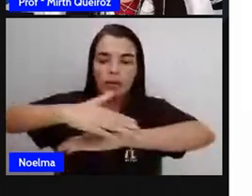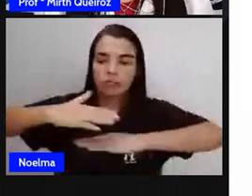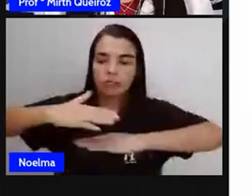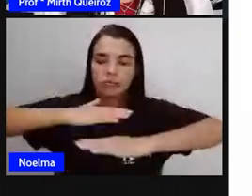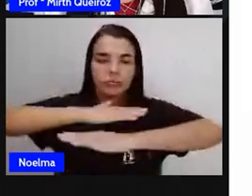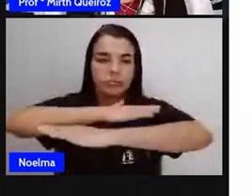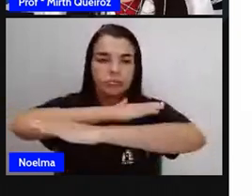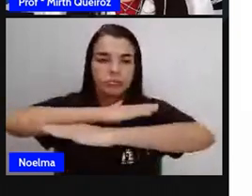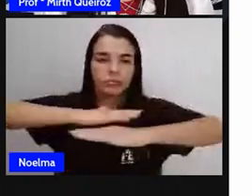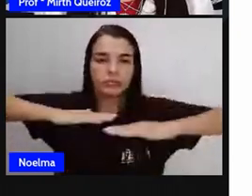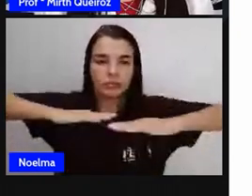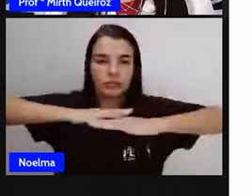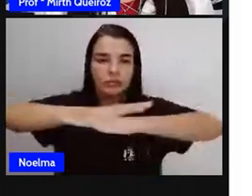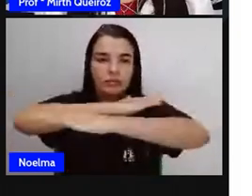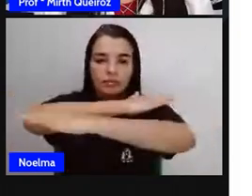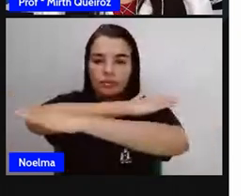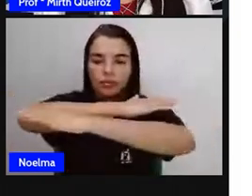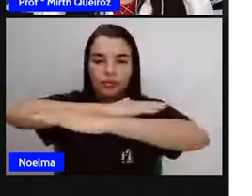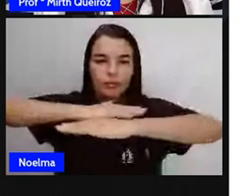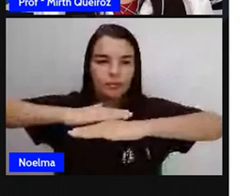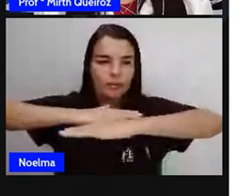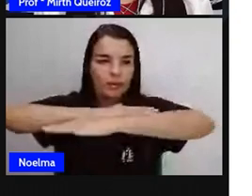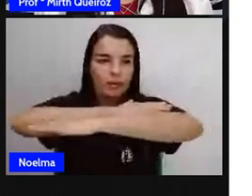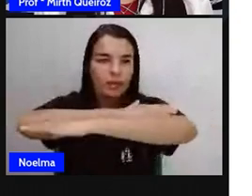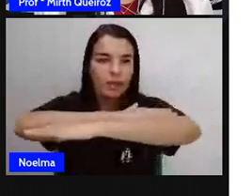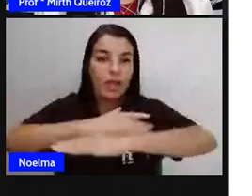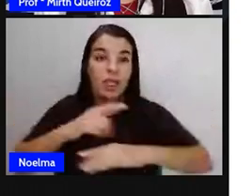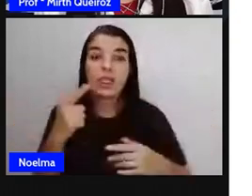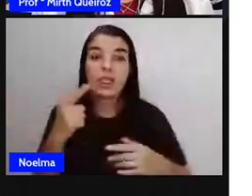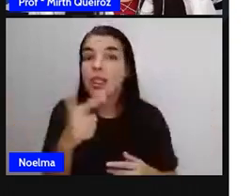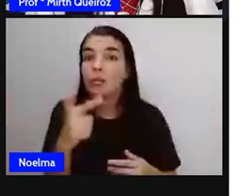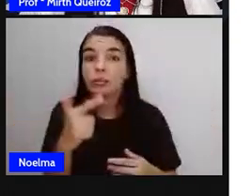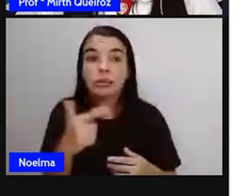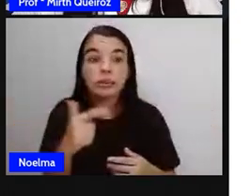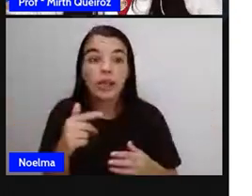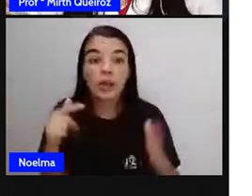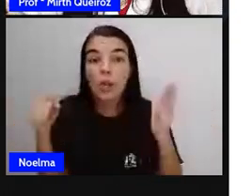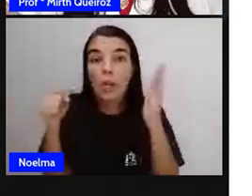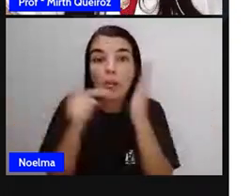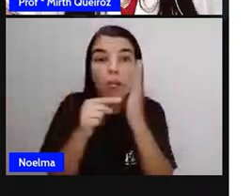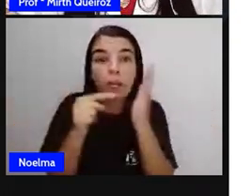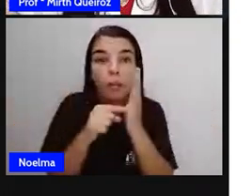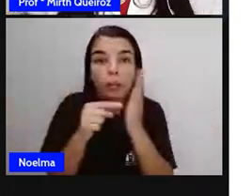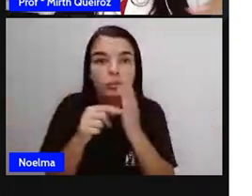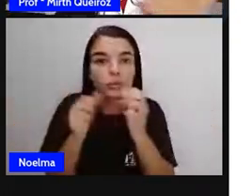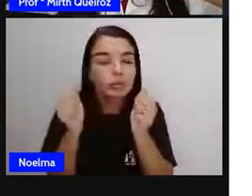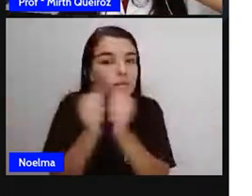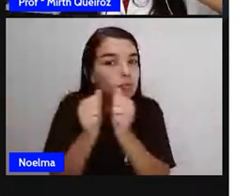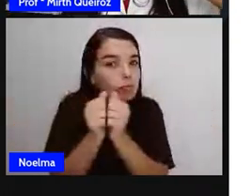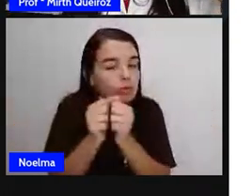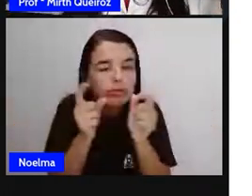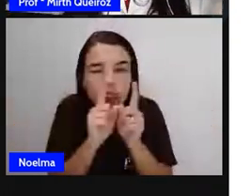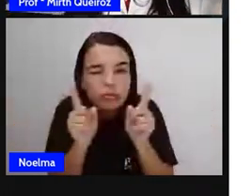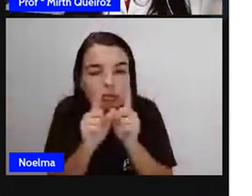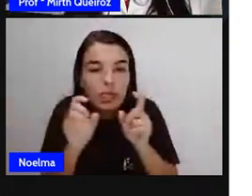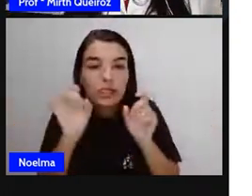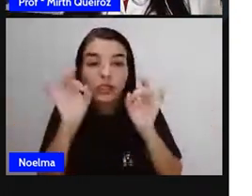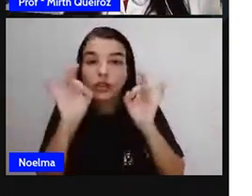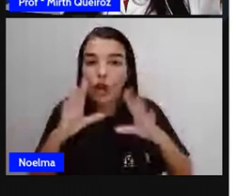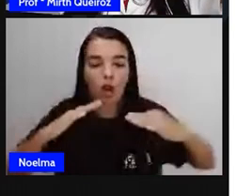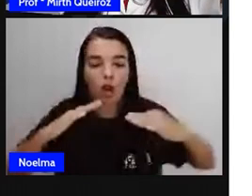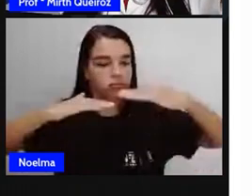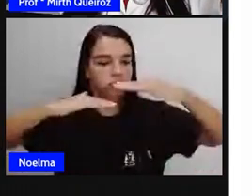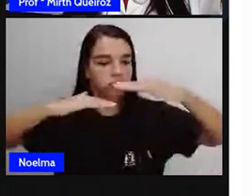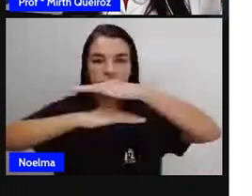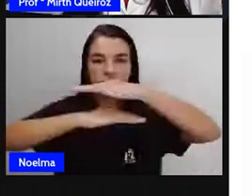Retas paralelas, elas não apresentam um ponto comum entre si. Ou seja, as retas paralelas, elas ficam assim,